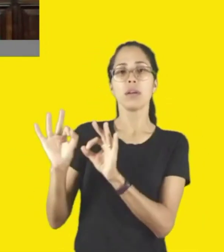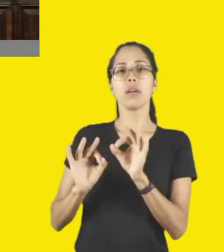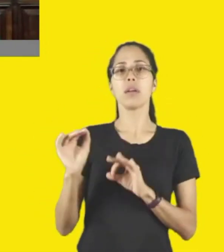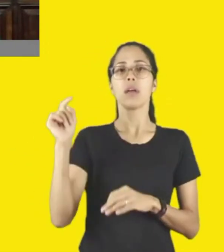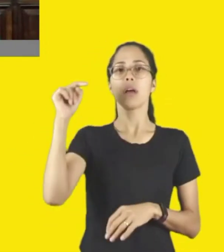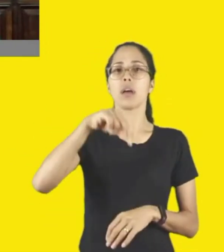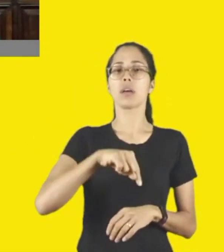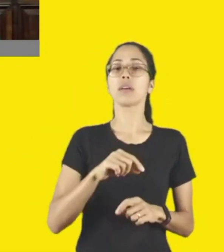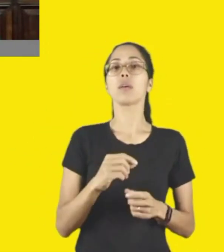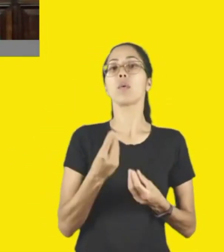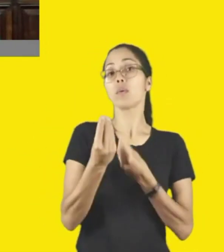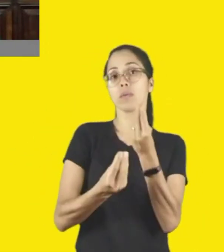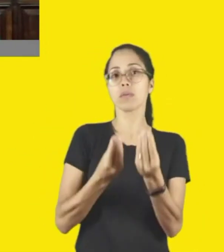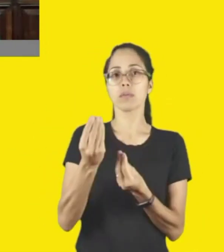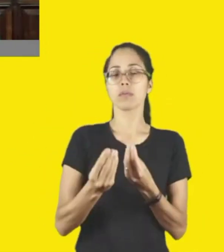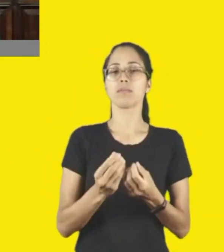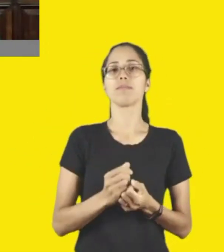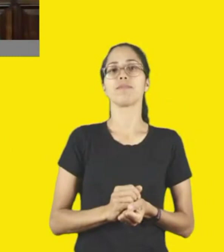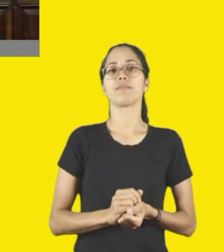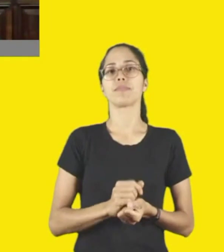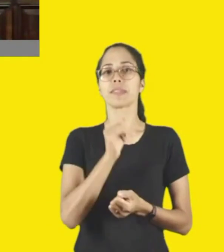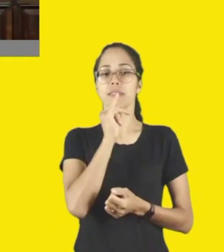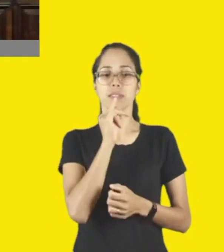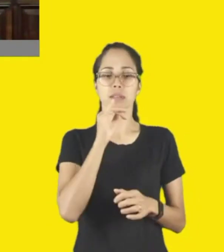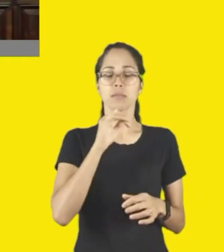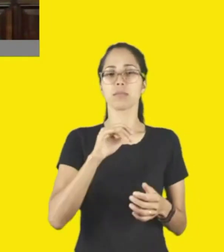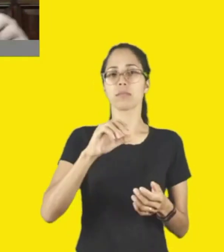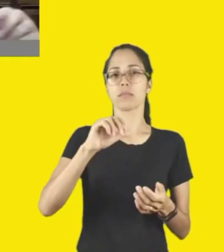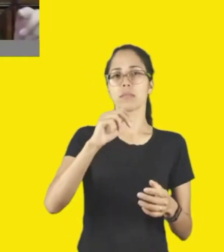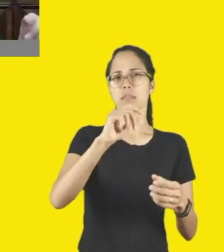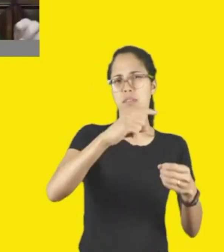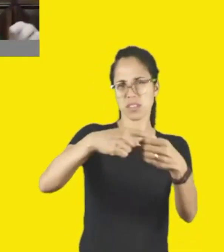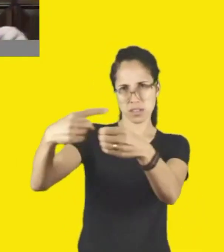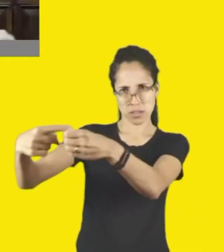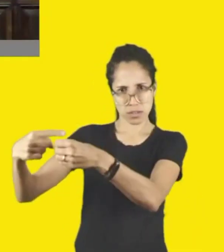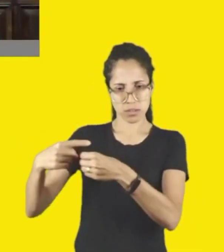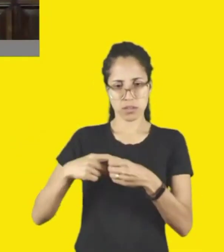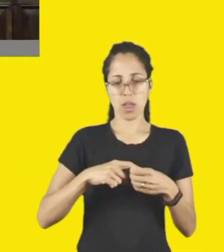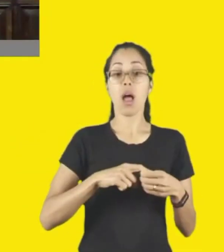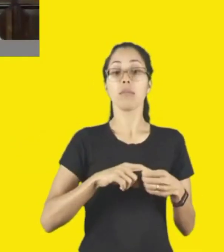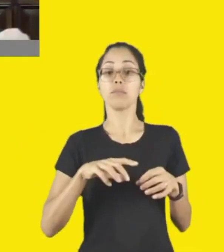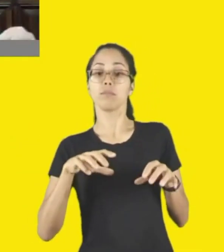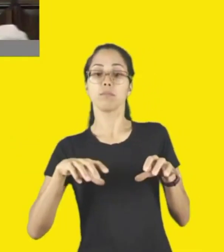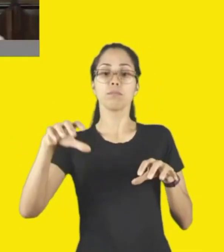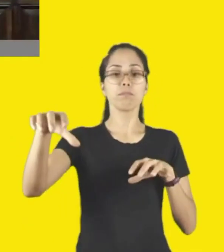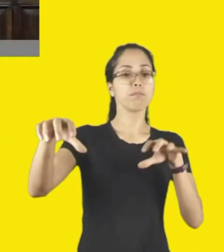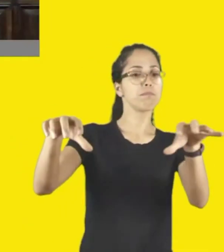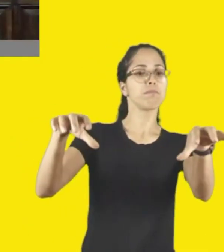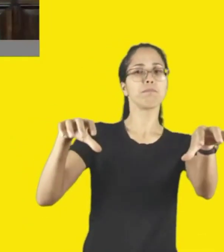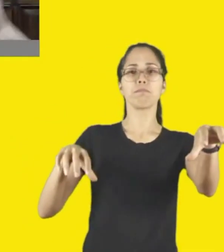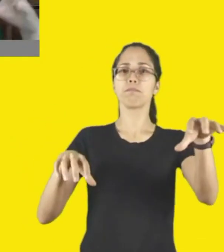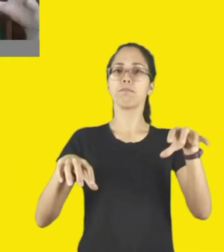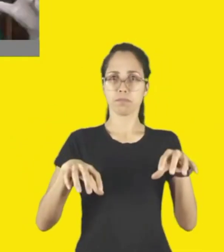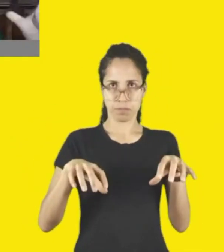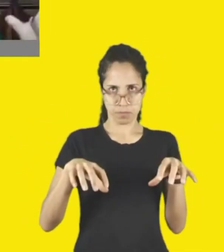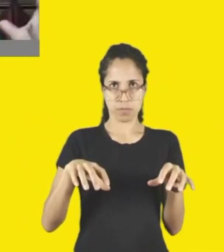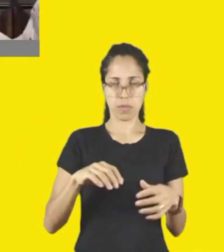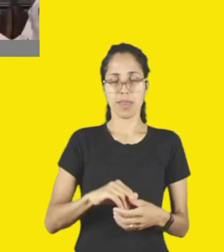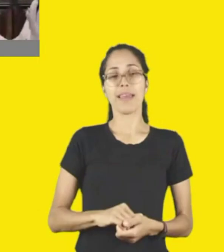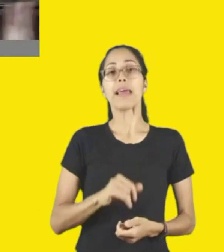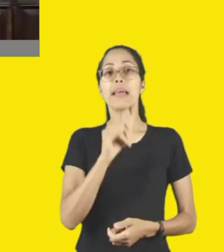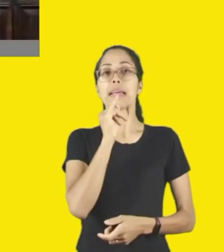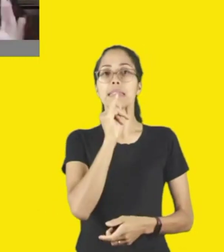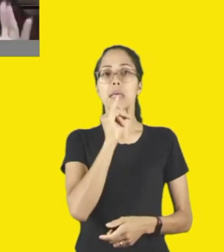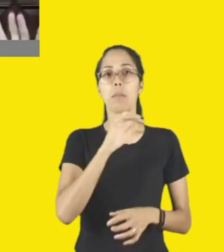a gente tem olhado para as cidades de uma forma mais regional, não é aquela macro